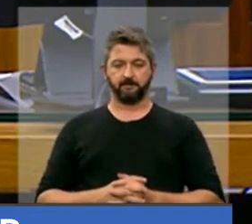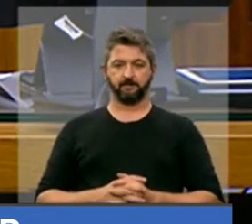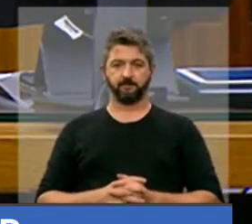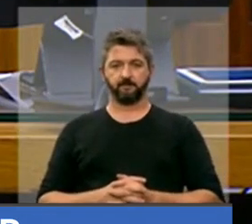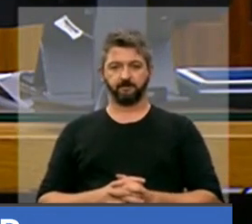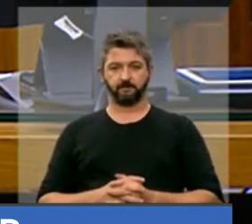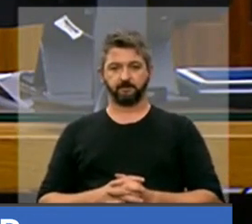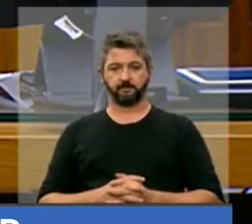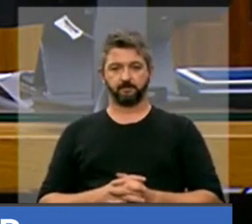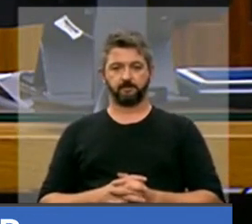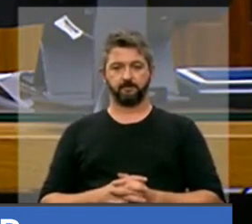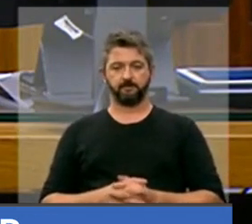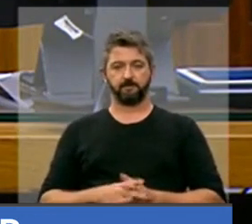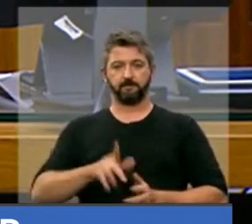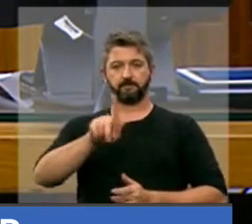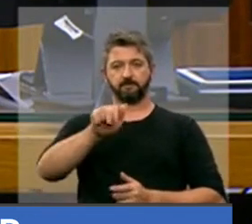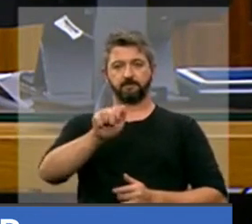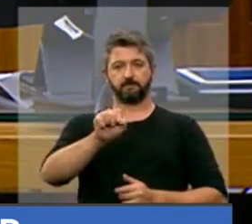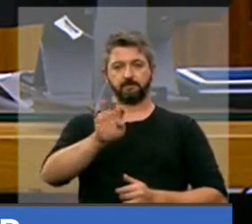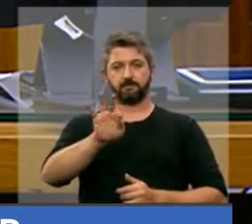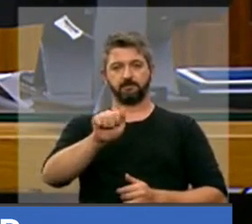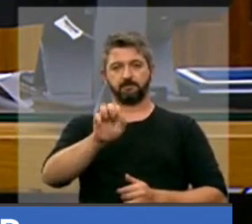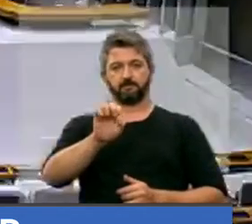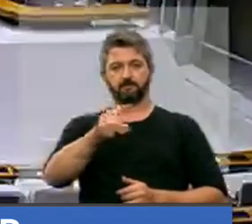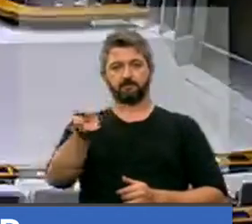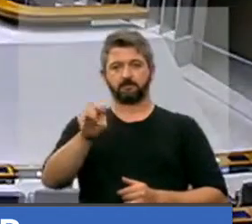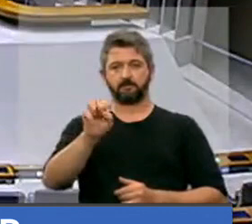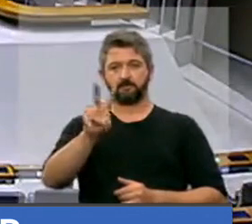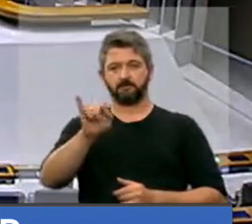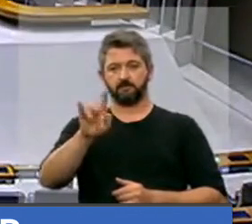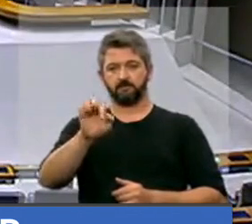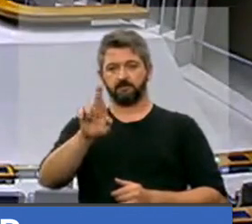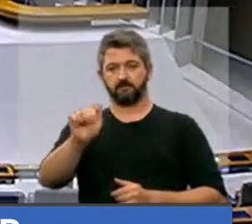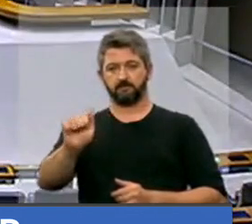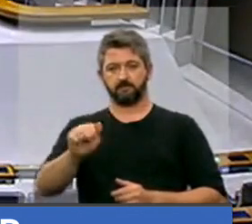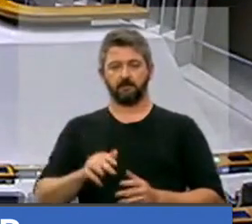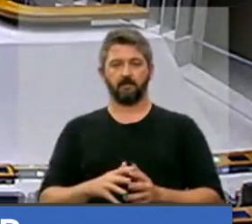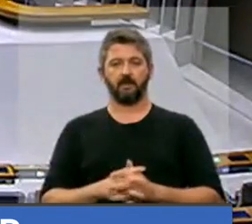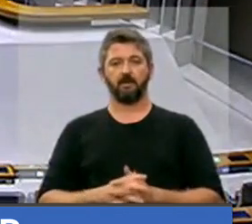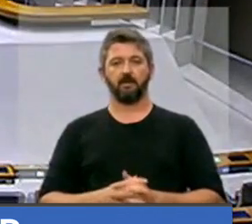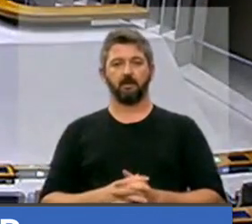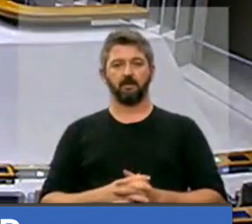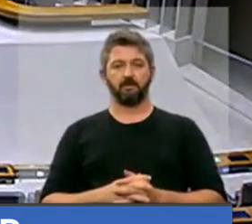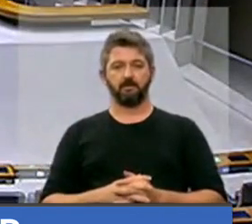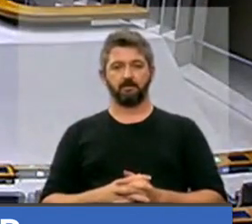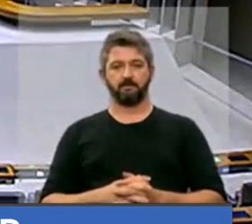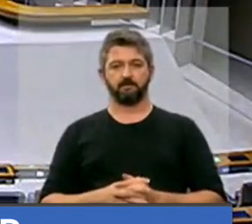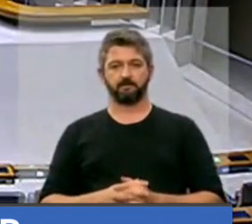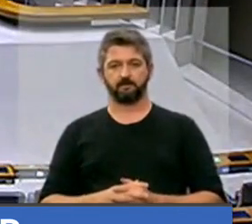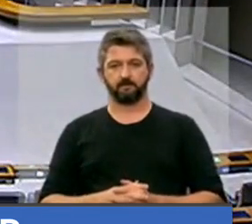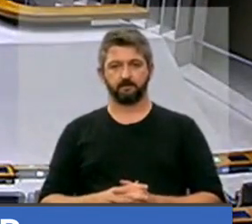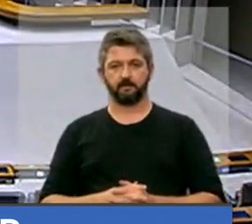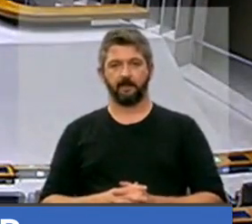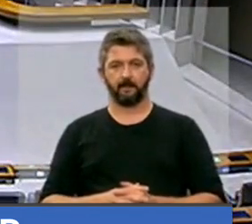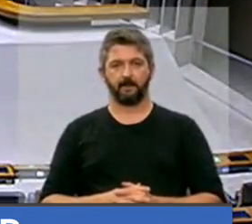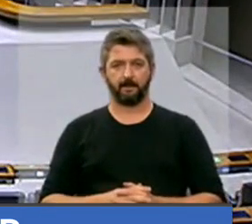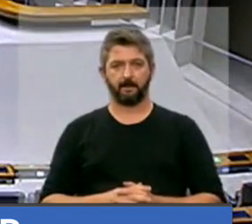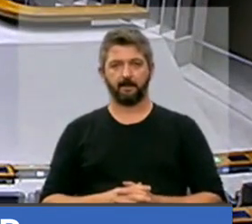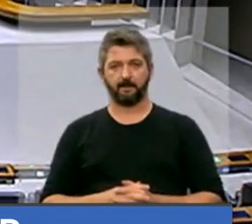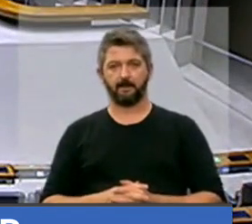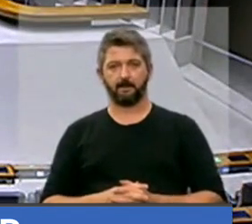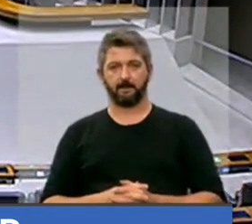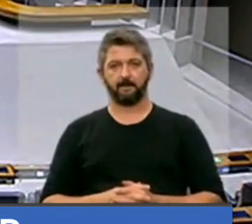verba destinada para a área. Os recursos são usados para manutenção de escolas, compra de materiais, merenda e